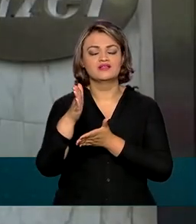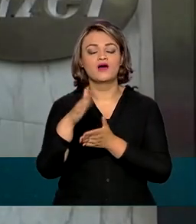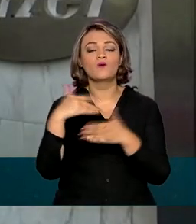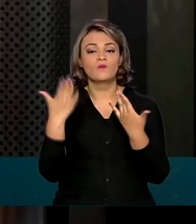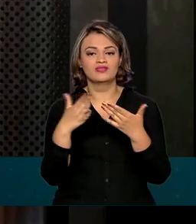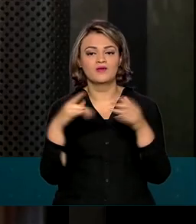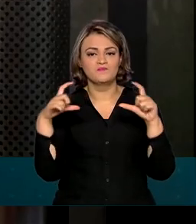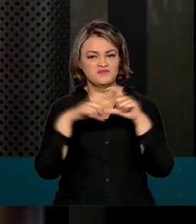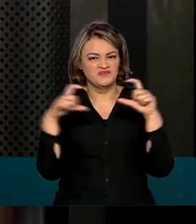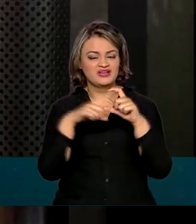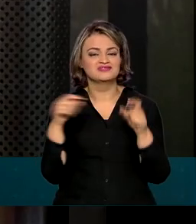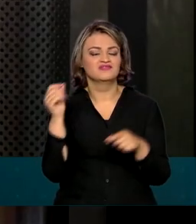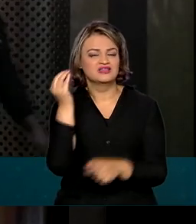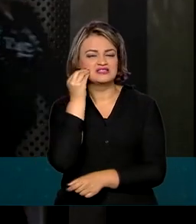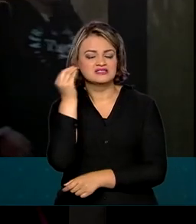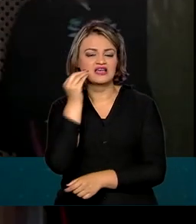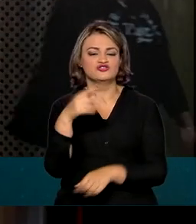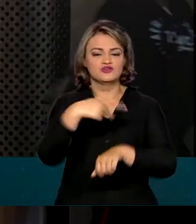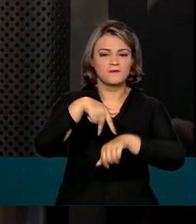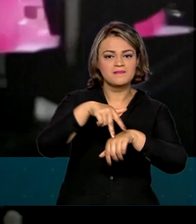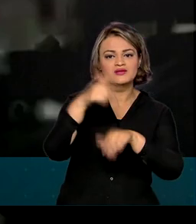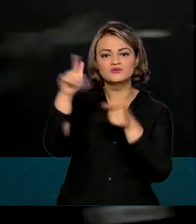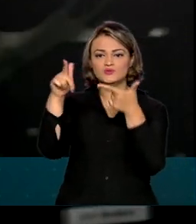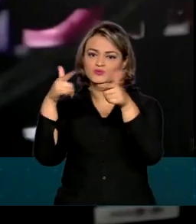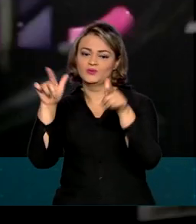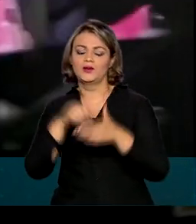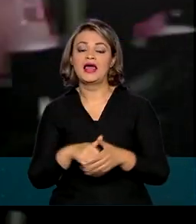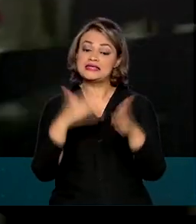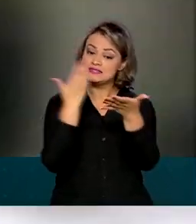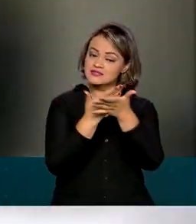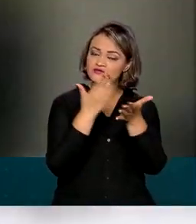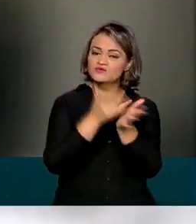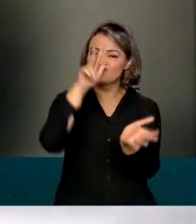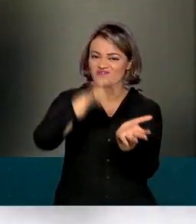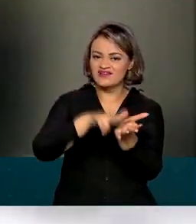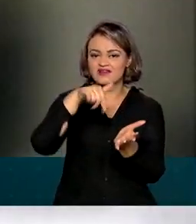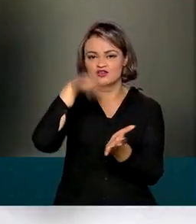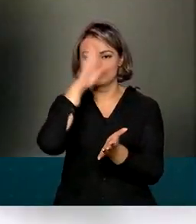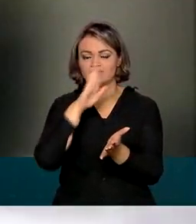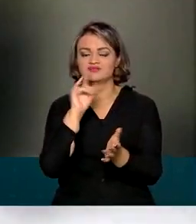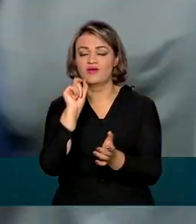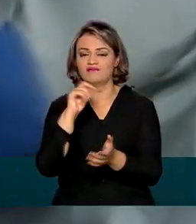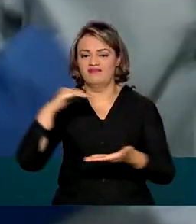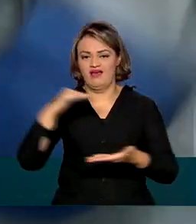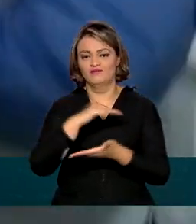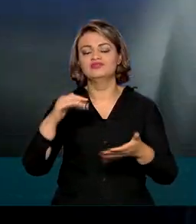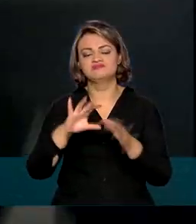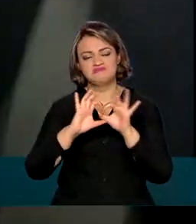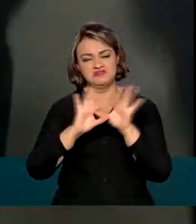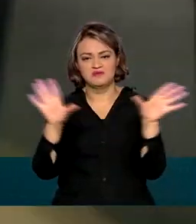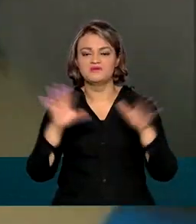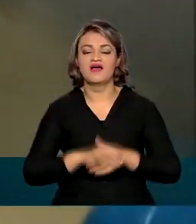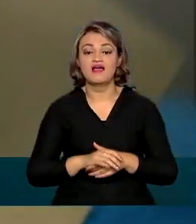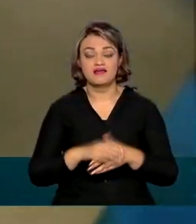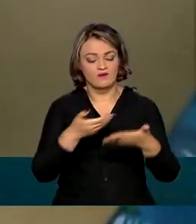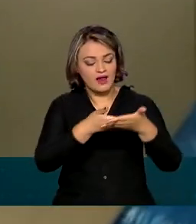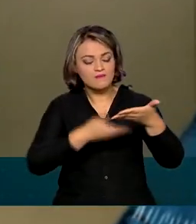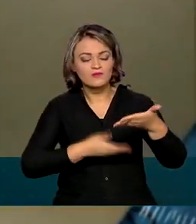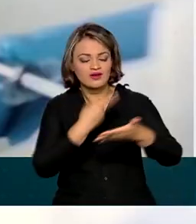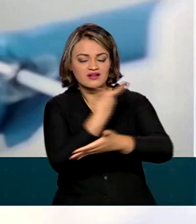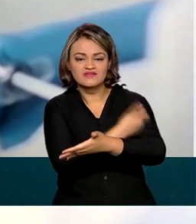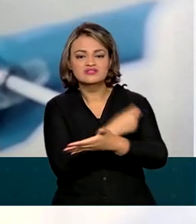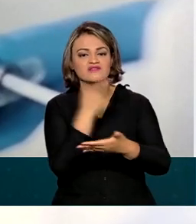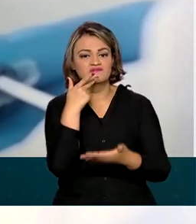a Pfizer fazer testes em outros países. O estudo foi validado no Brasil pela Anvisa e agora a bula da vacina